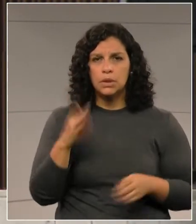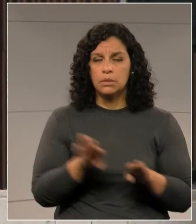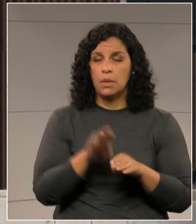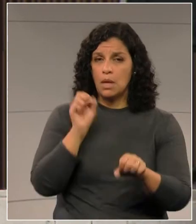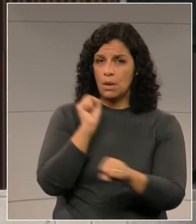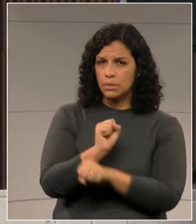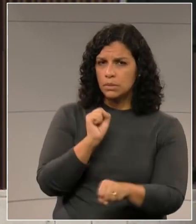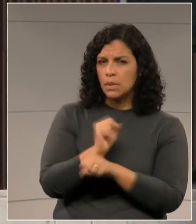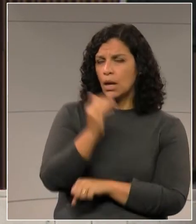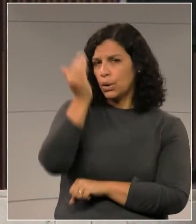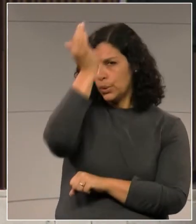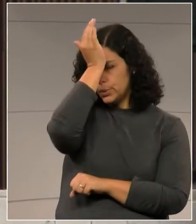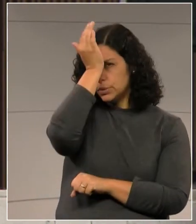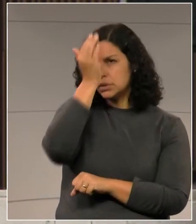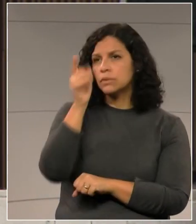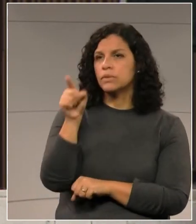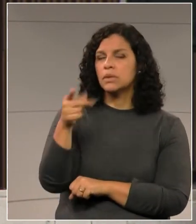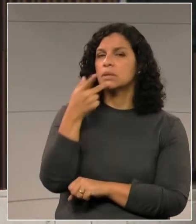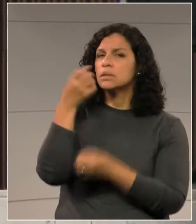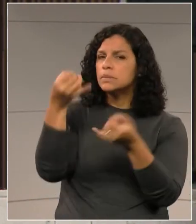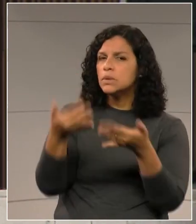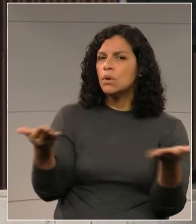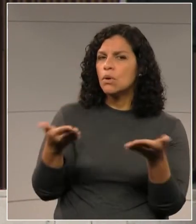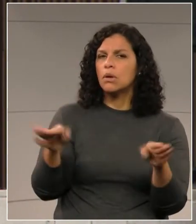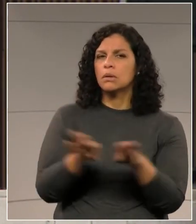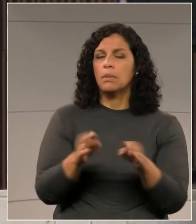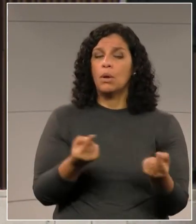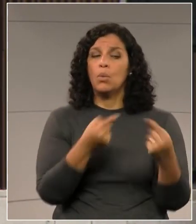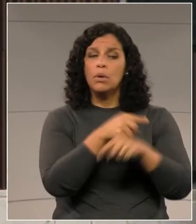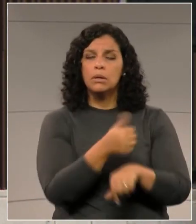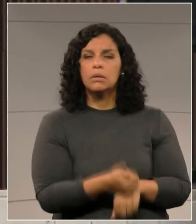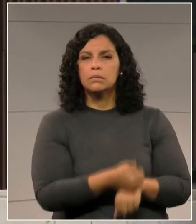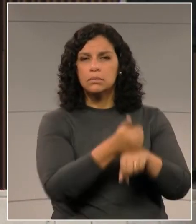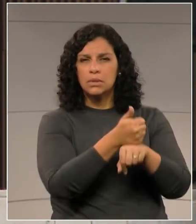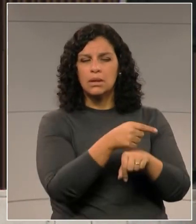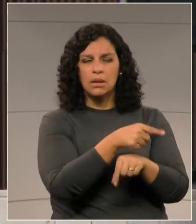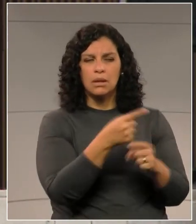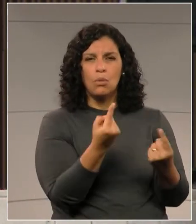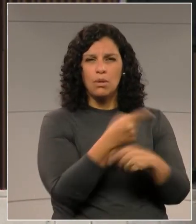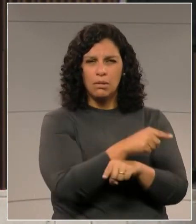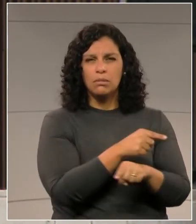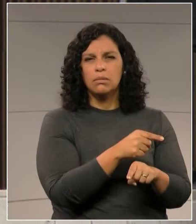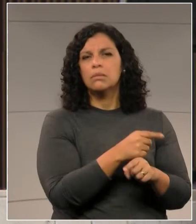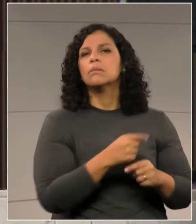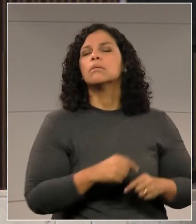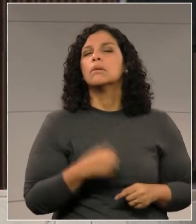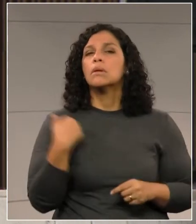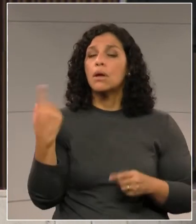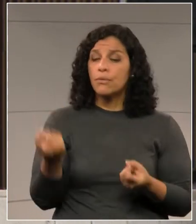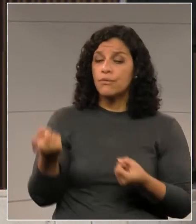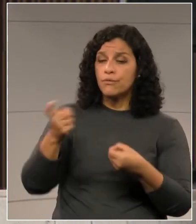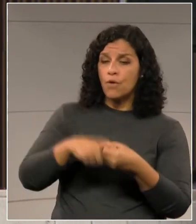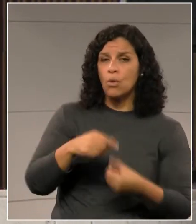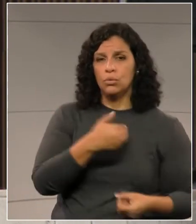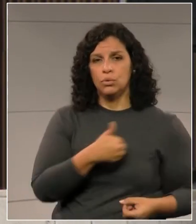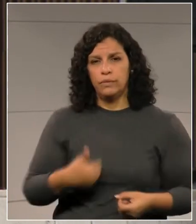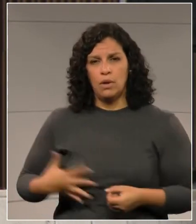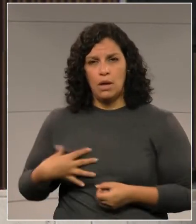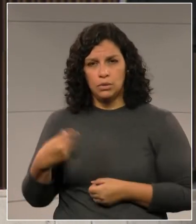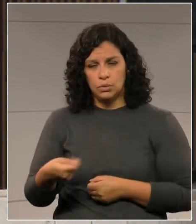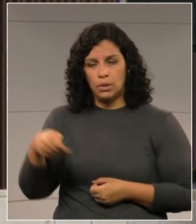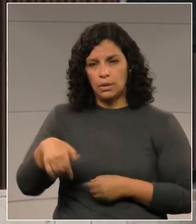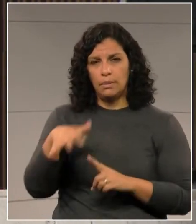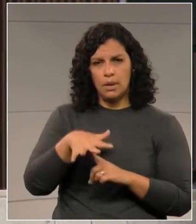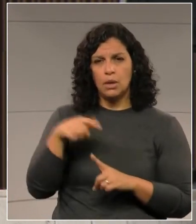espero, deputado Roussein, que, como o vossa excelência colocou, e o líder da oposição também, no retorno do deputado Roussein, do governador, que nós possamos